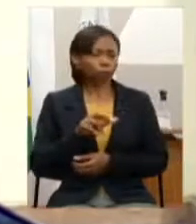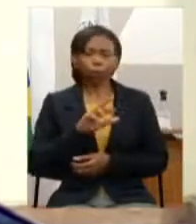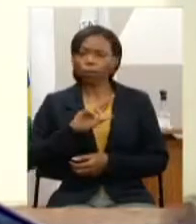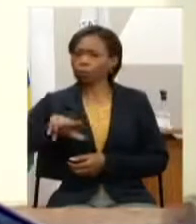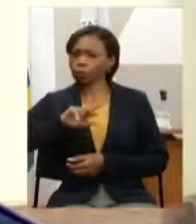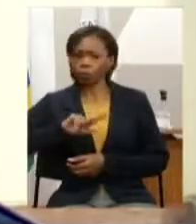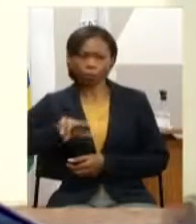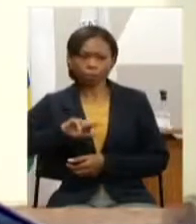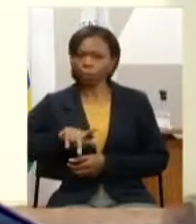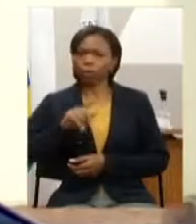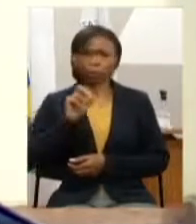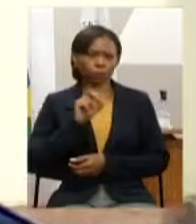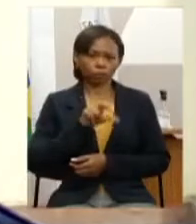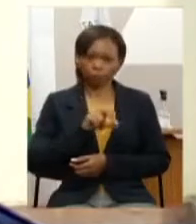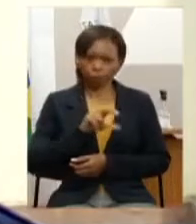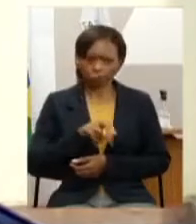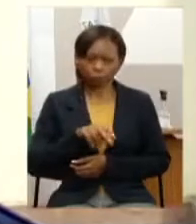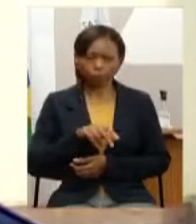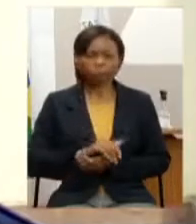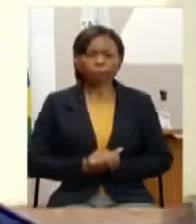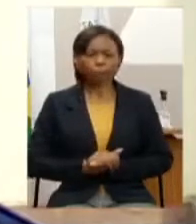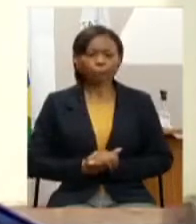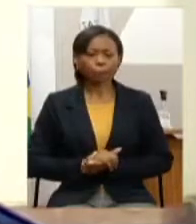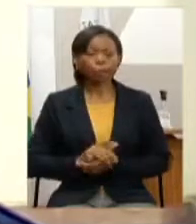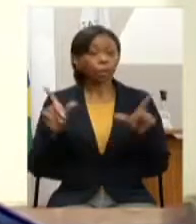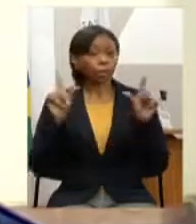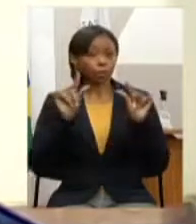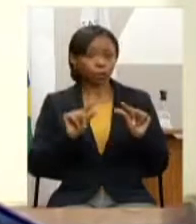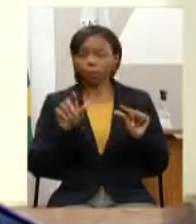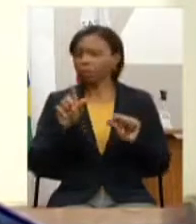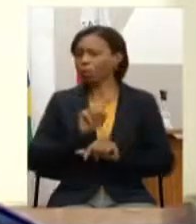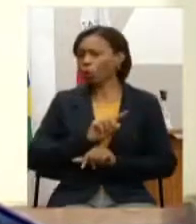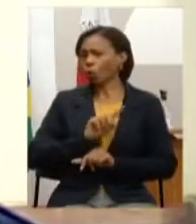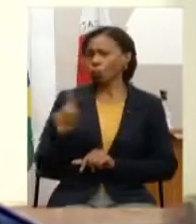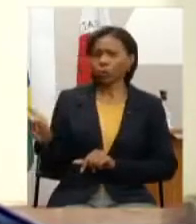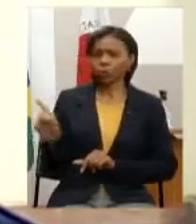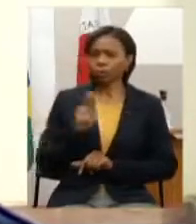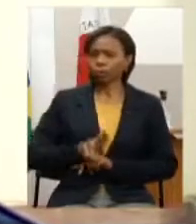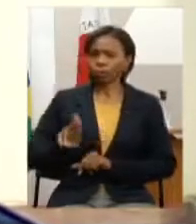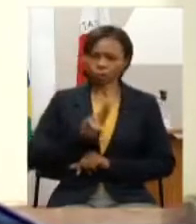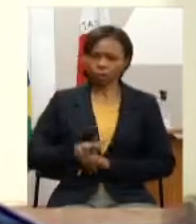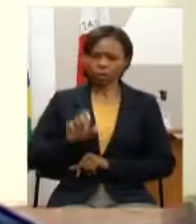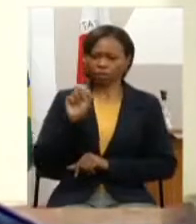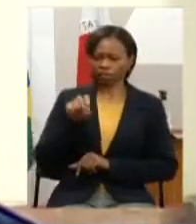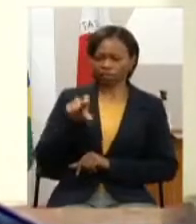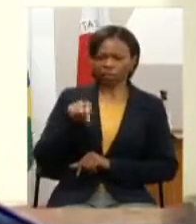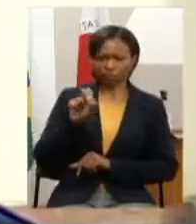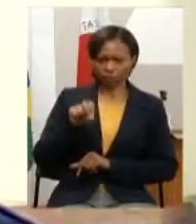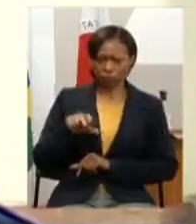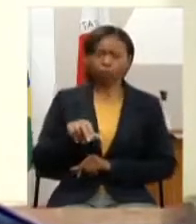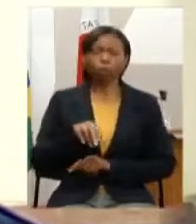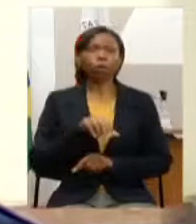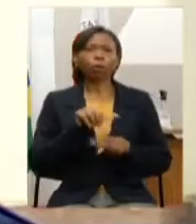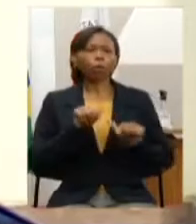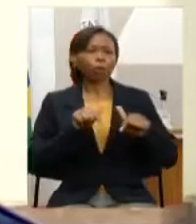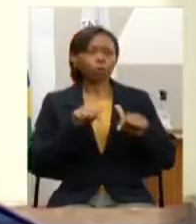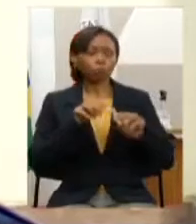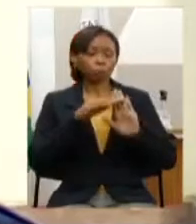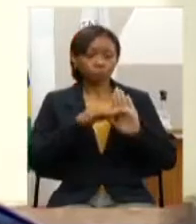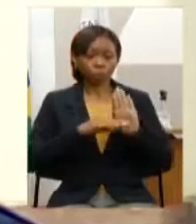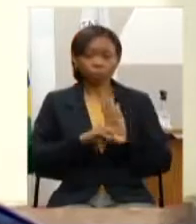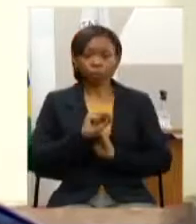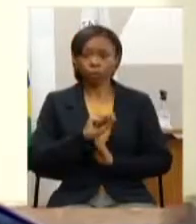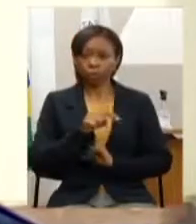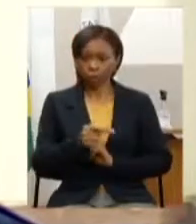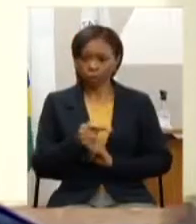a permitir a redução ou a não utilização de agrotóxicos no âmbito do programa 87 assistência técnica e